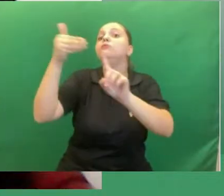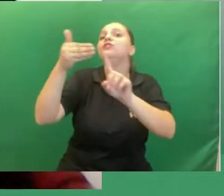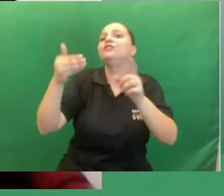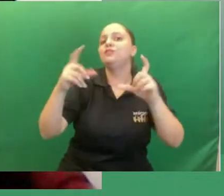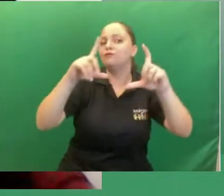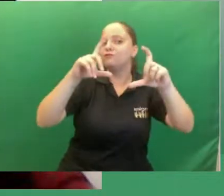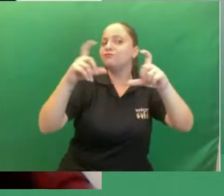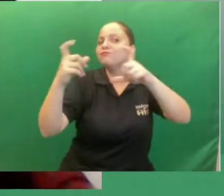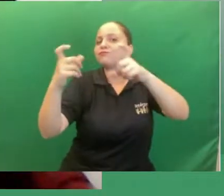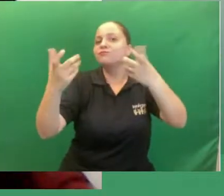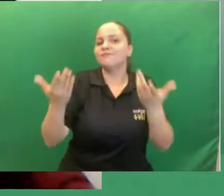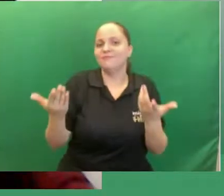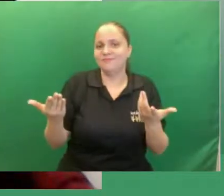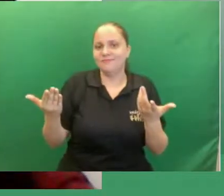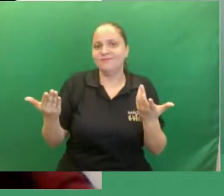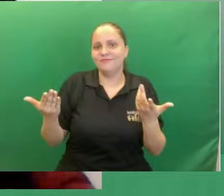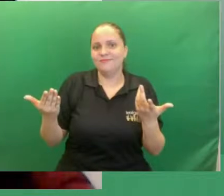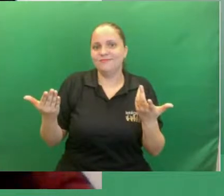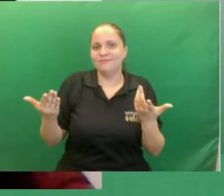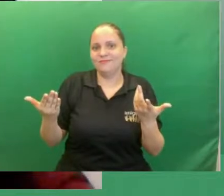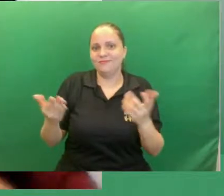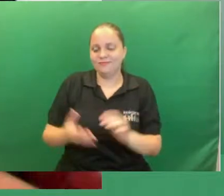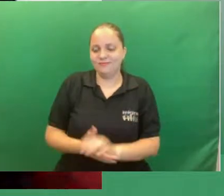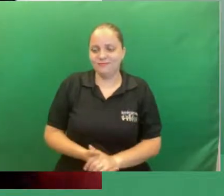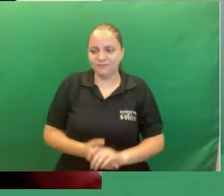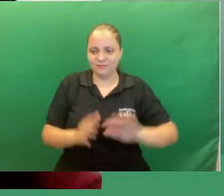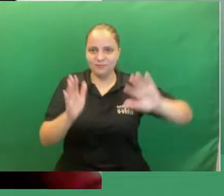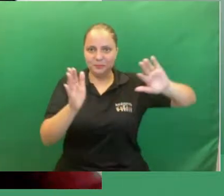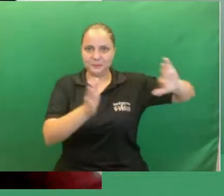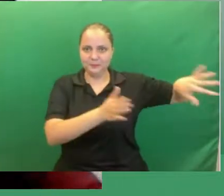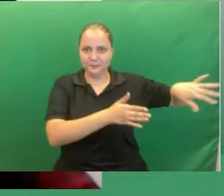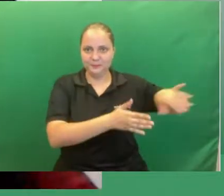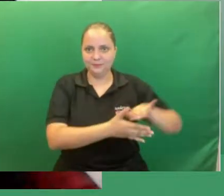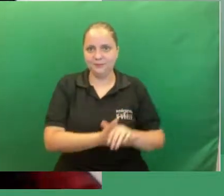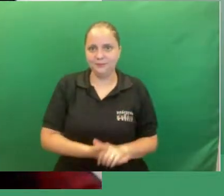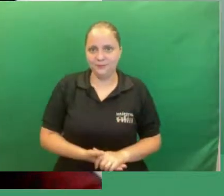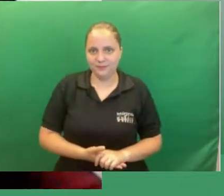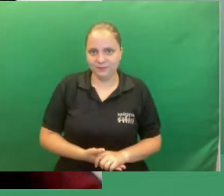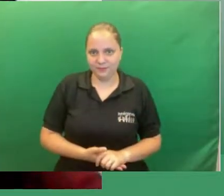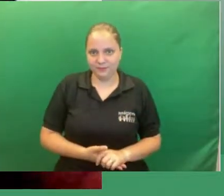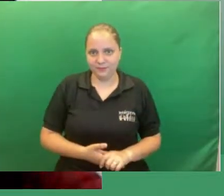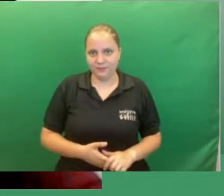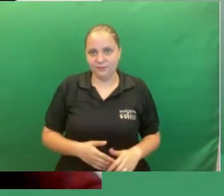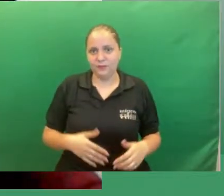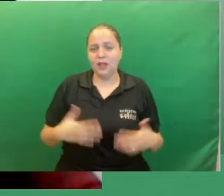ele comenta tem ou terá algum foco para o nível de ensino específico